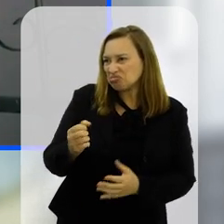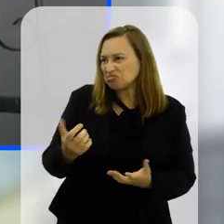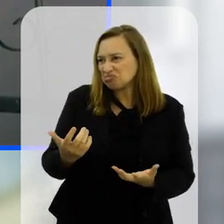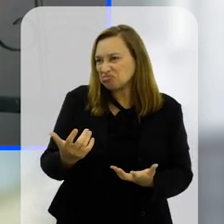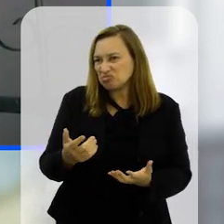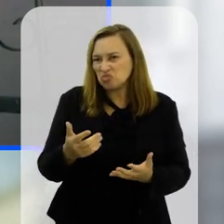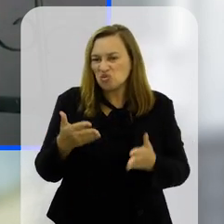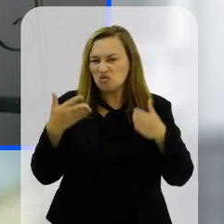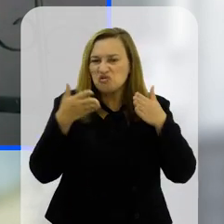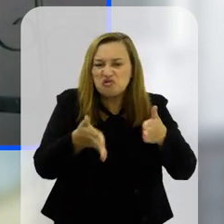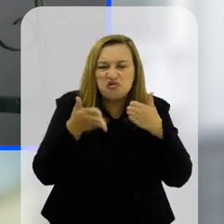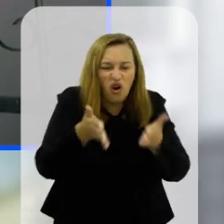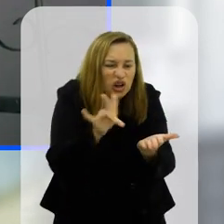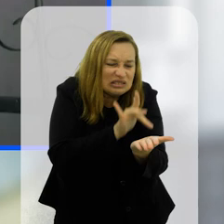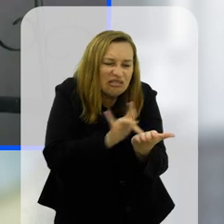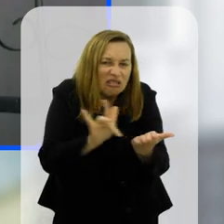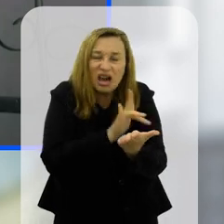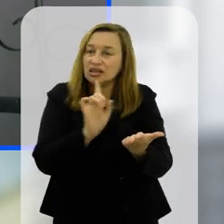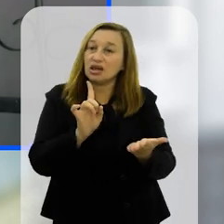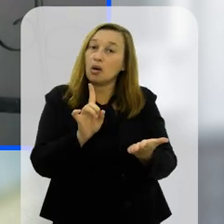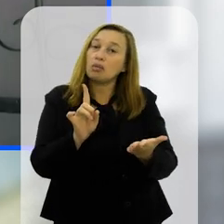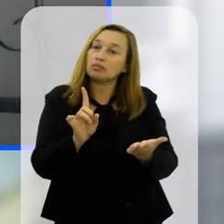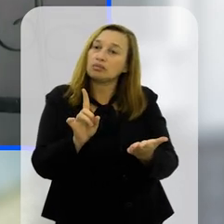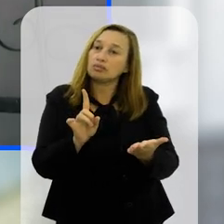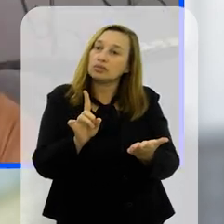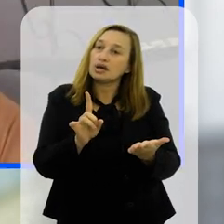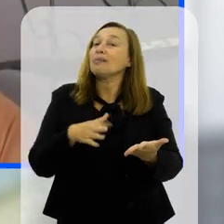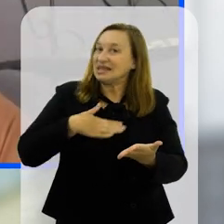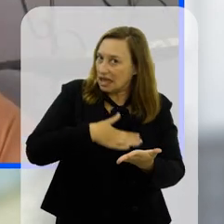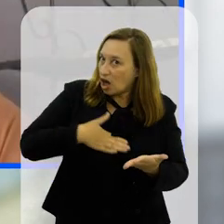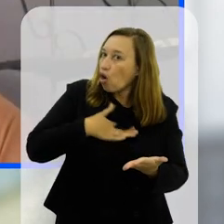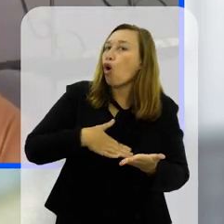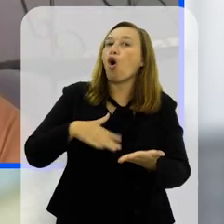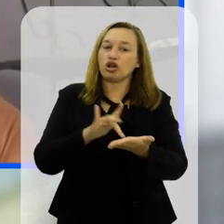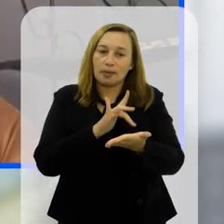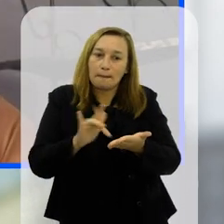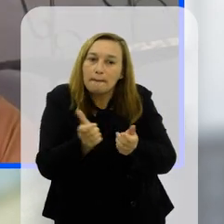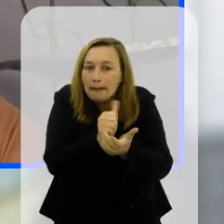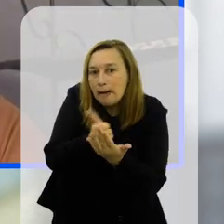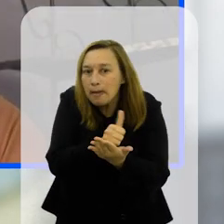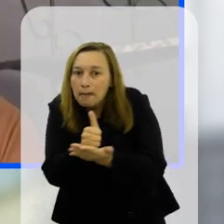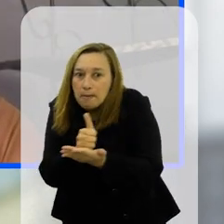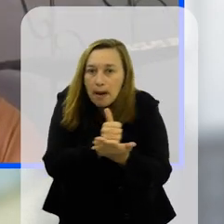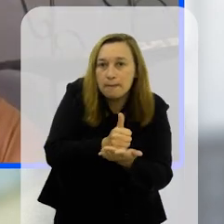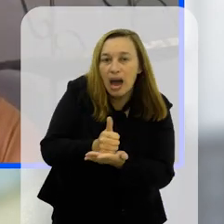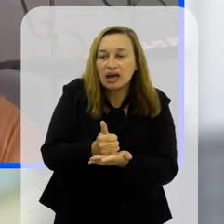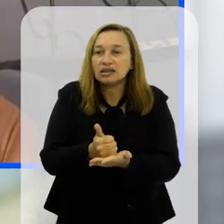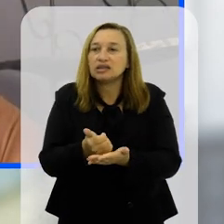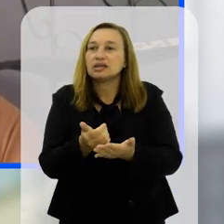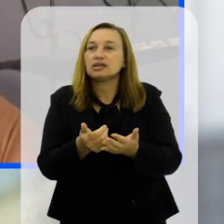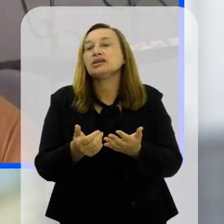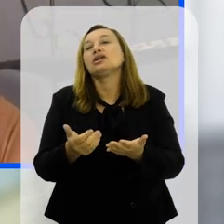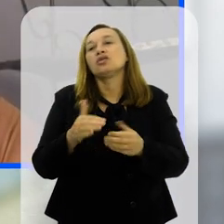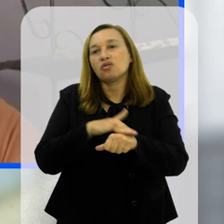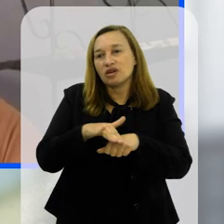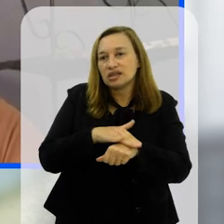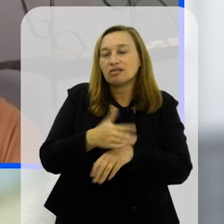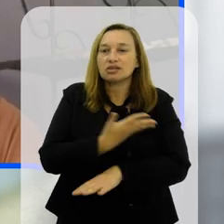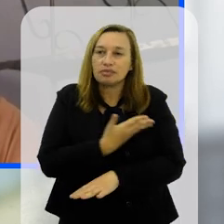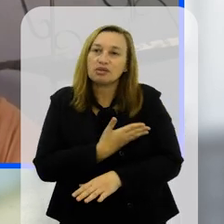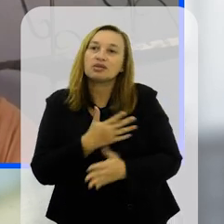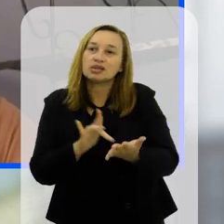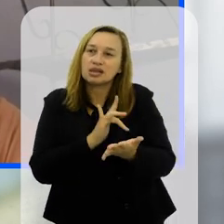ela já consegue interagir mais mas o que não significa é que ela também não gosta de jogar seus joguinhos interagir com os coleguinhas no celular